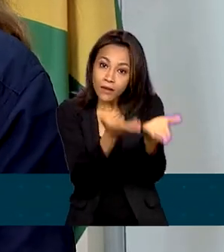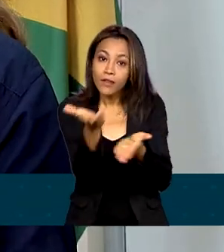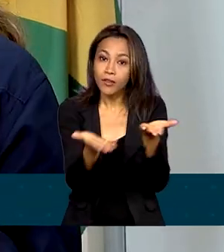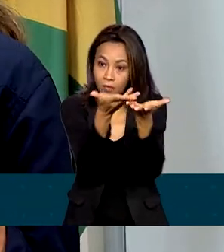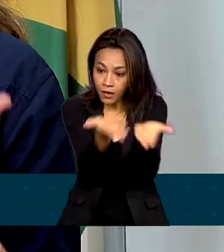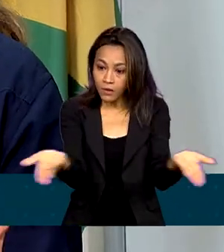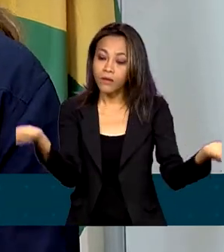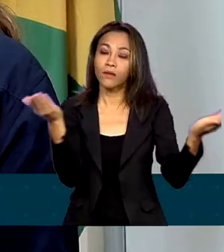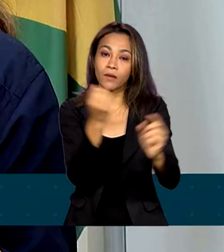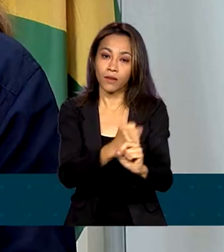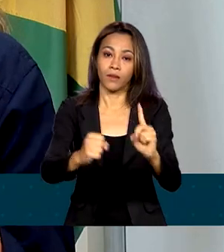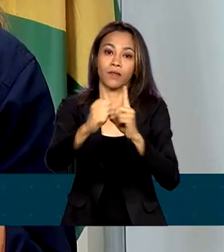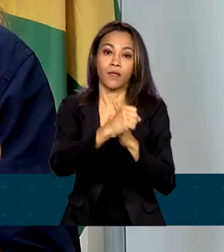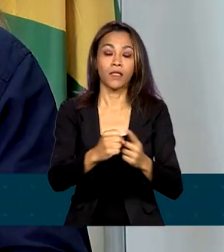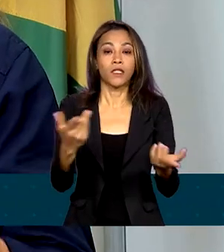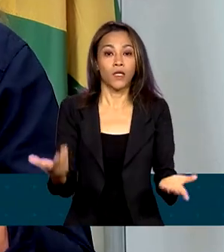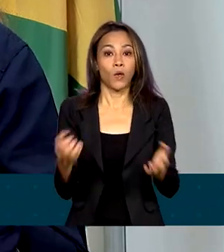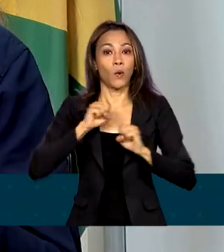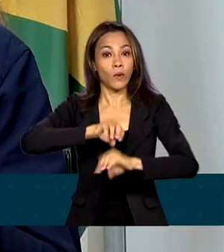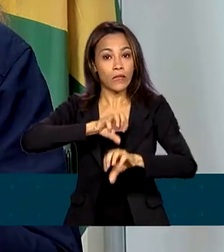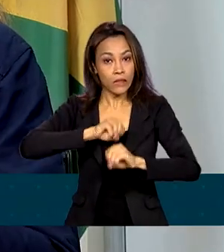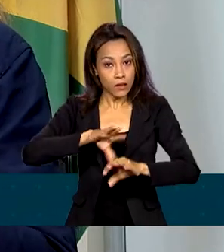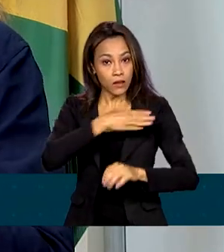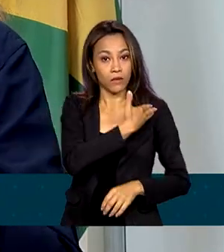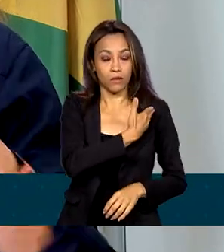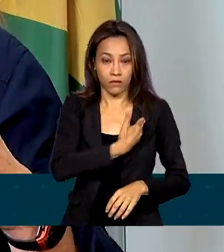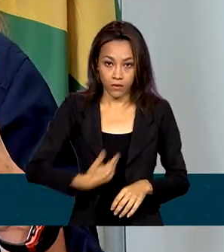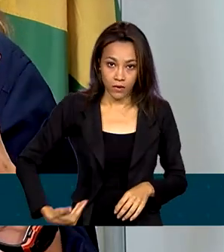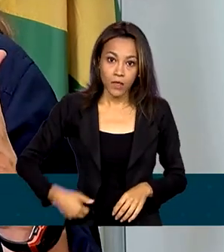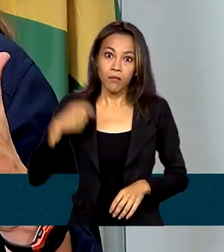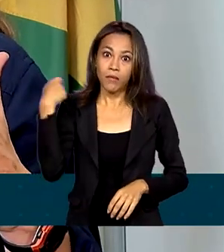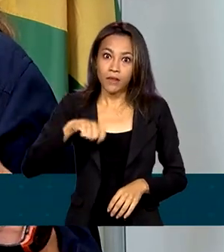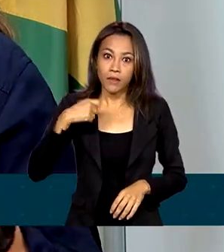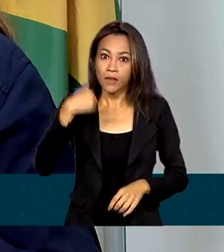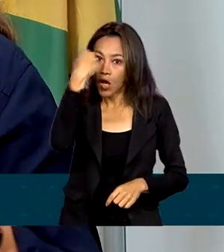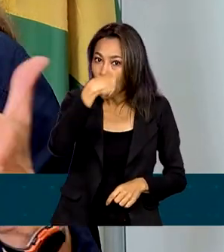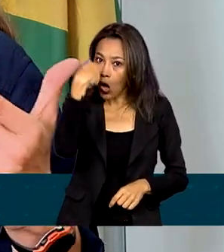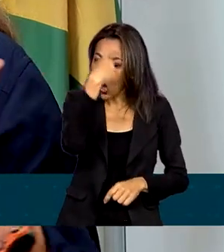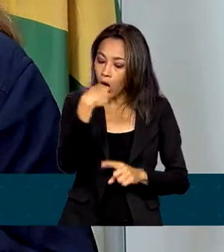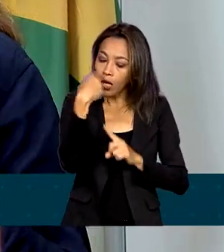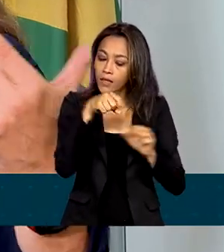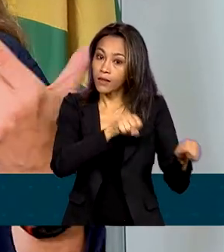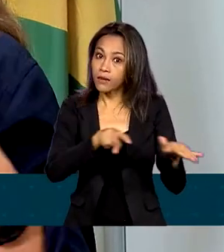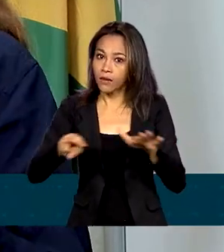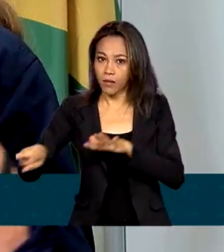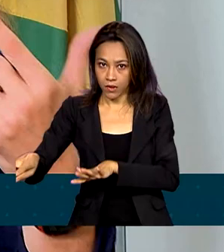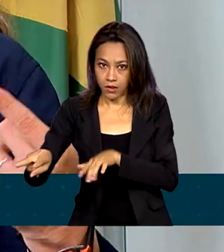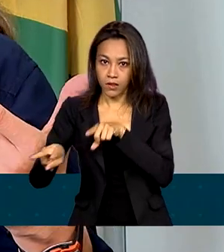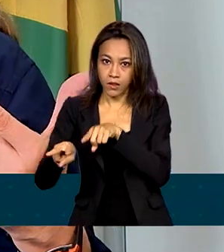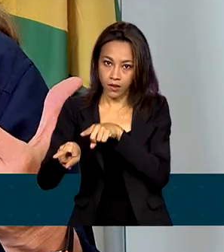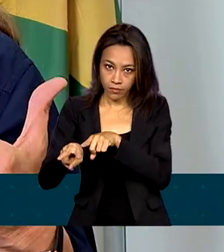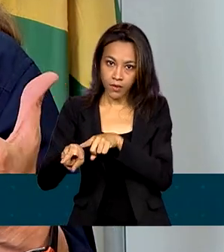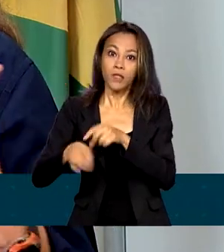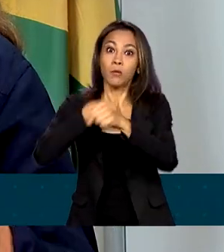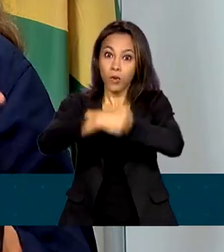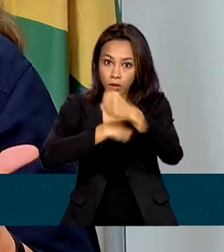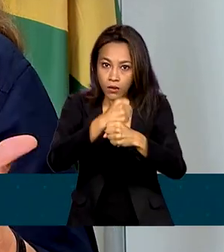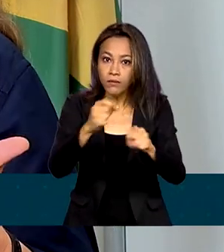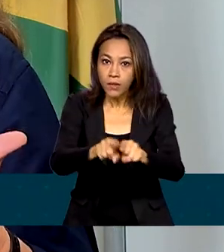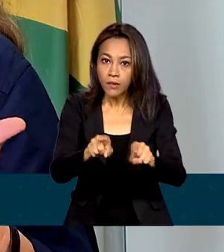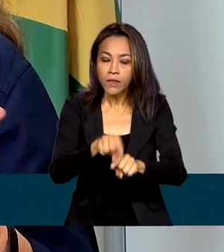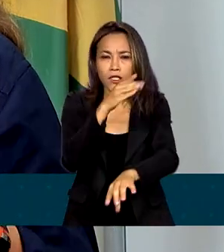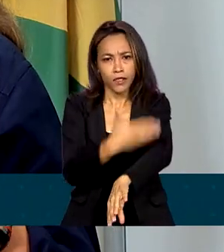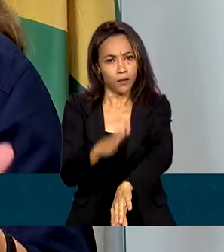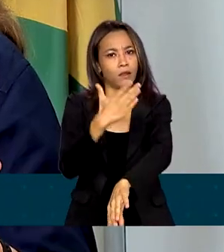Então a educação pública tem que garantir um volume de horas semanais, um volume de horas anuais de